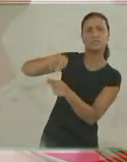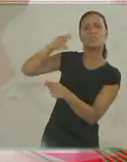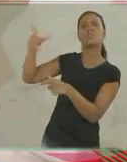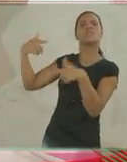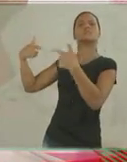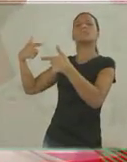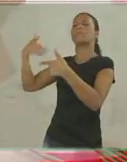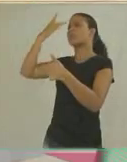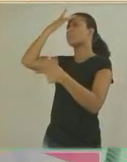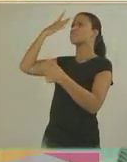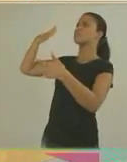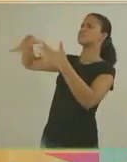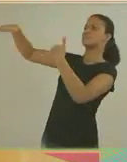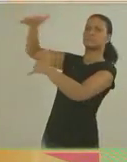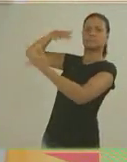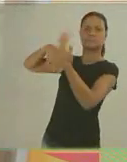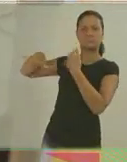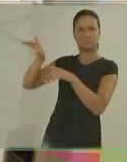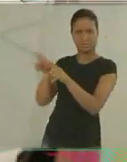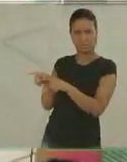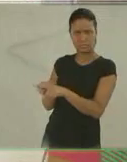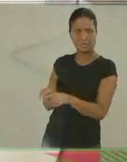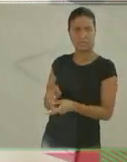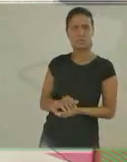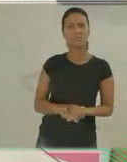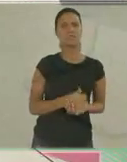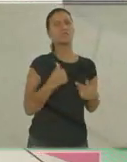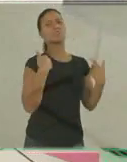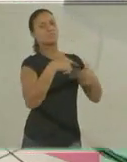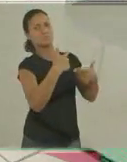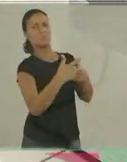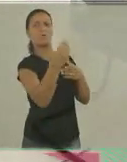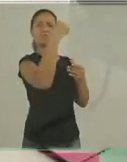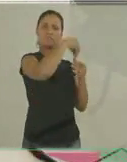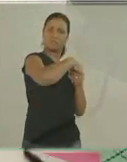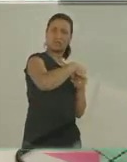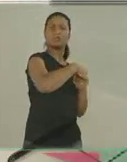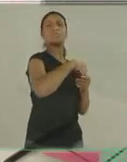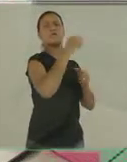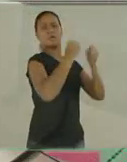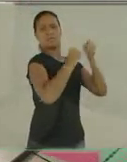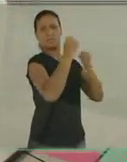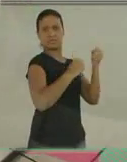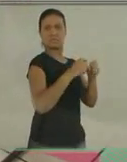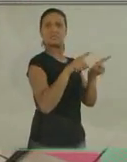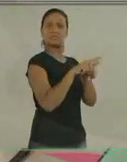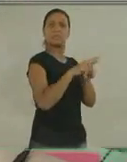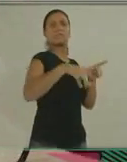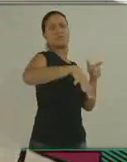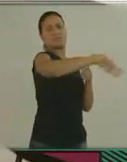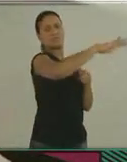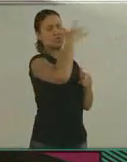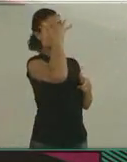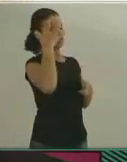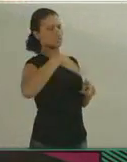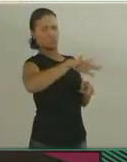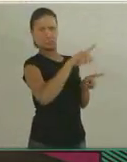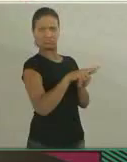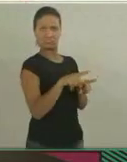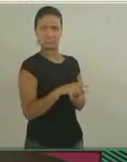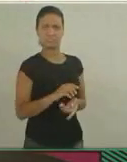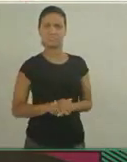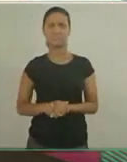trabalha num ambiente interno ou você trabalha com público também? Trabalho com público interno da empresa. Eu trabalho na área de gestão de pessoas.